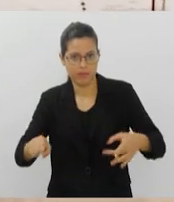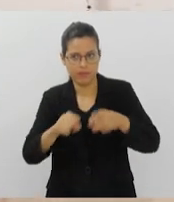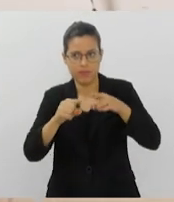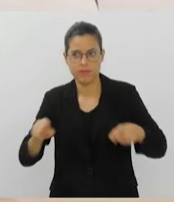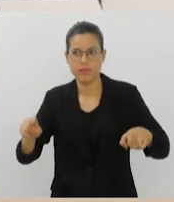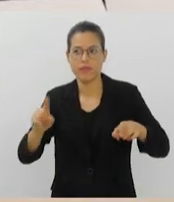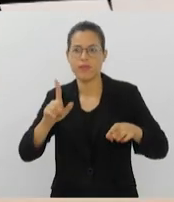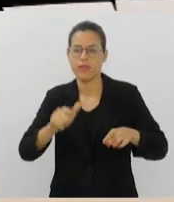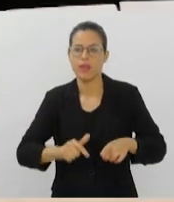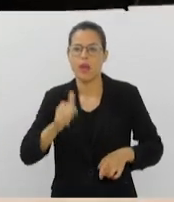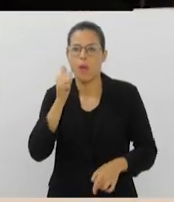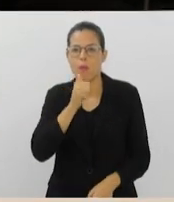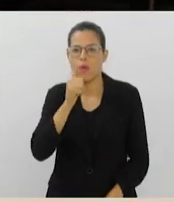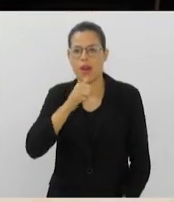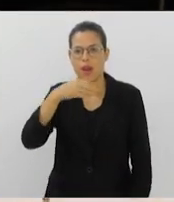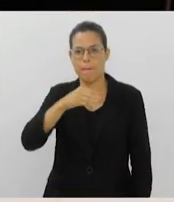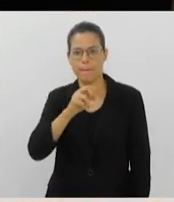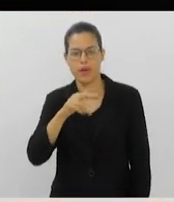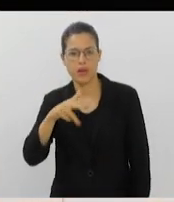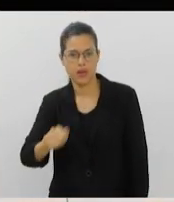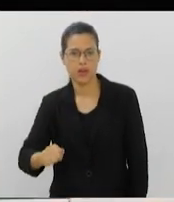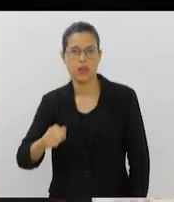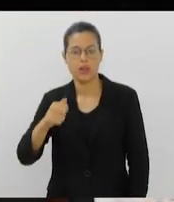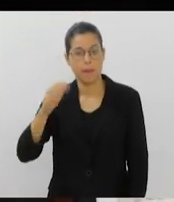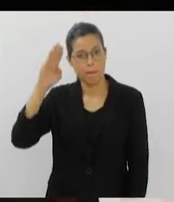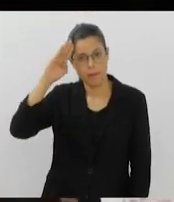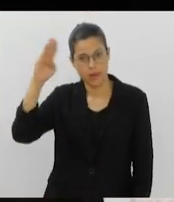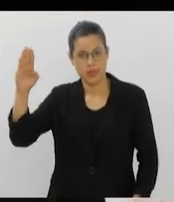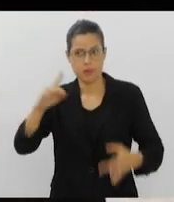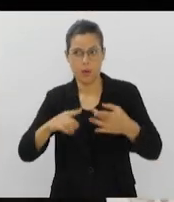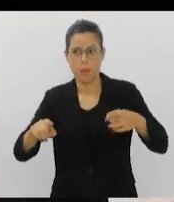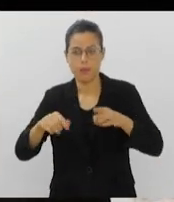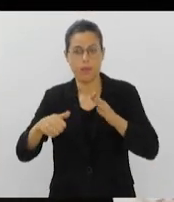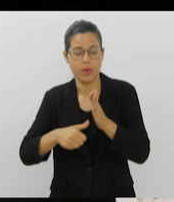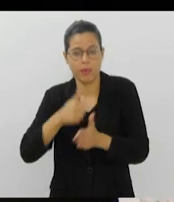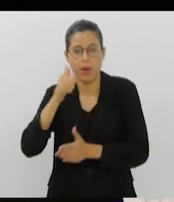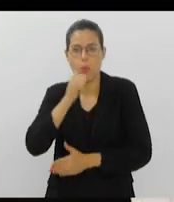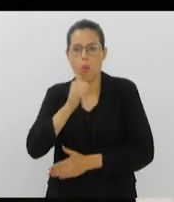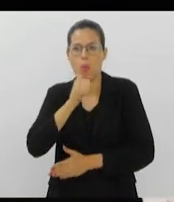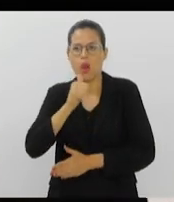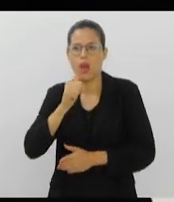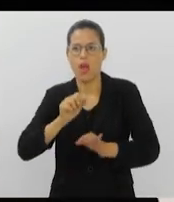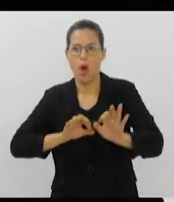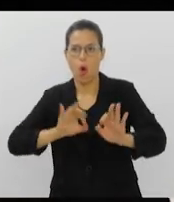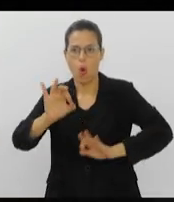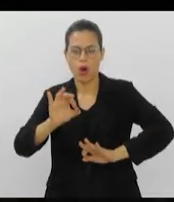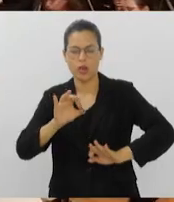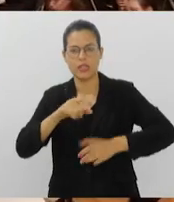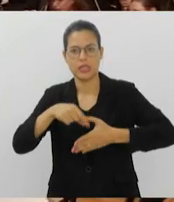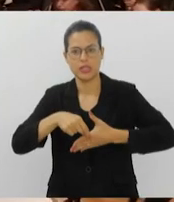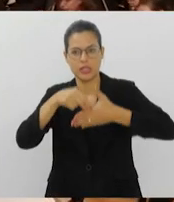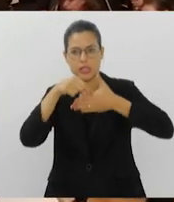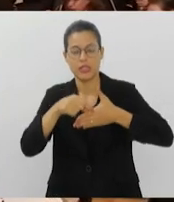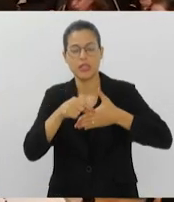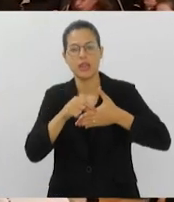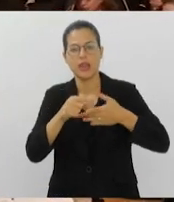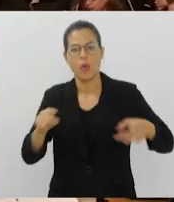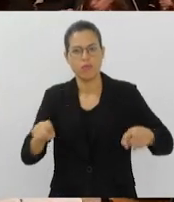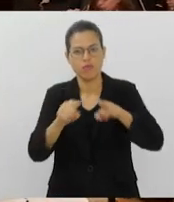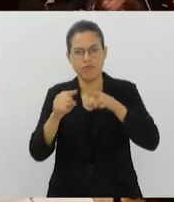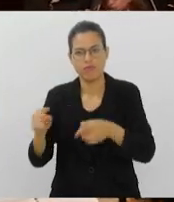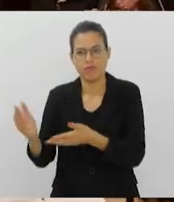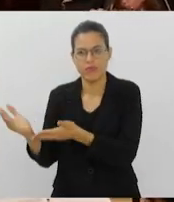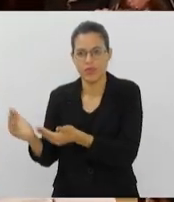Alsop, uma das principais regentes da atualidade e a primeira mulher a dirigir uma grande orquestra nos Estados Unidos na América do Sul,